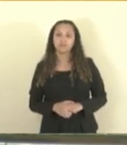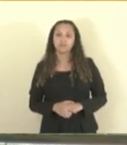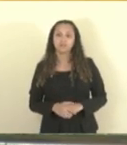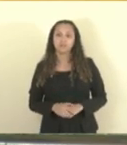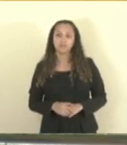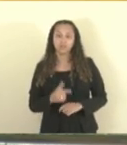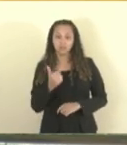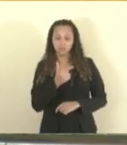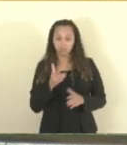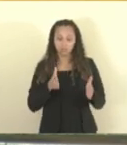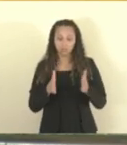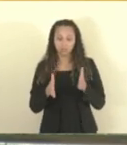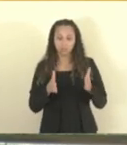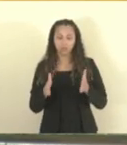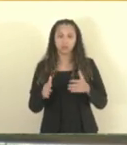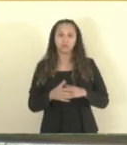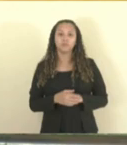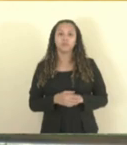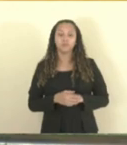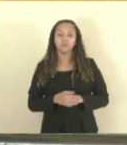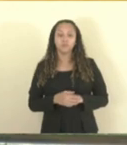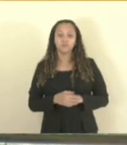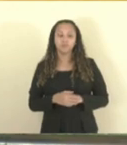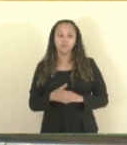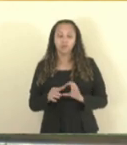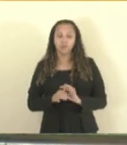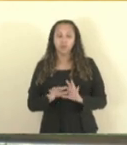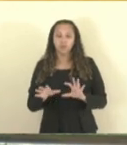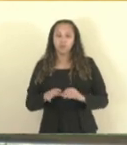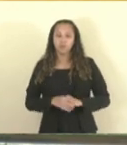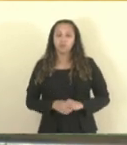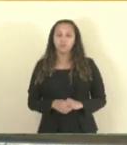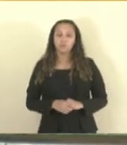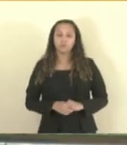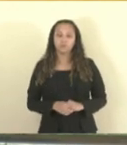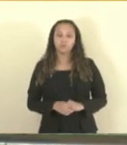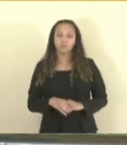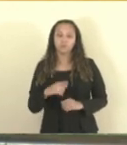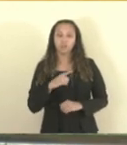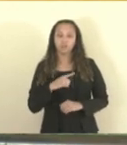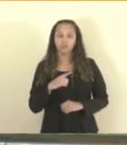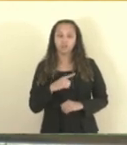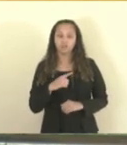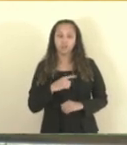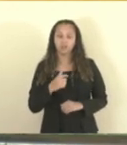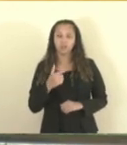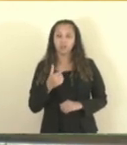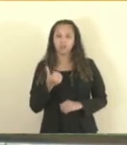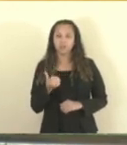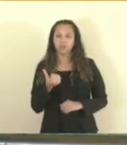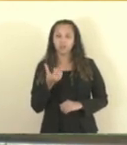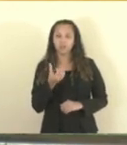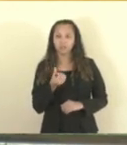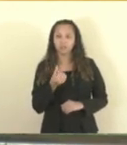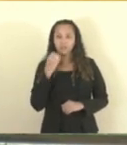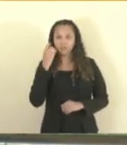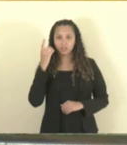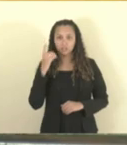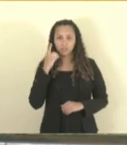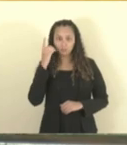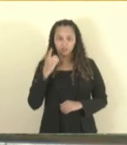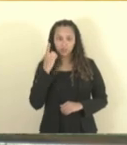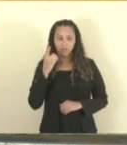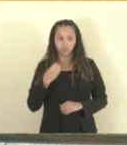Segunda fase do expediente, sujeito à deliberação. Nós temos aí 16 deputados